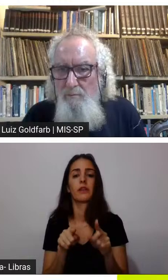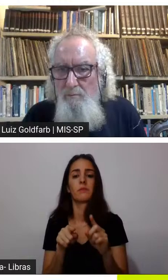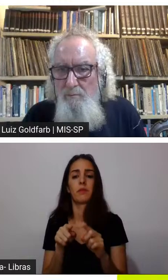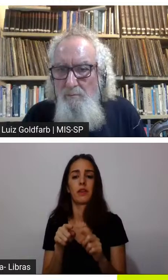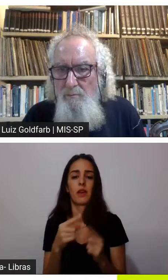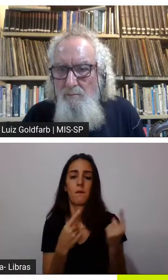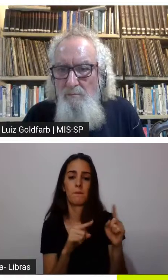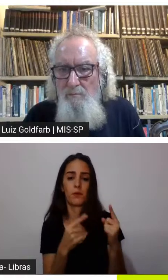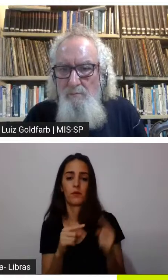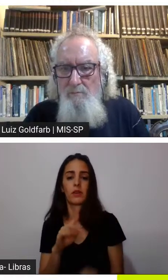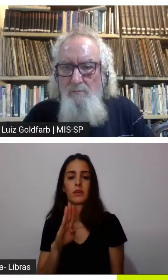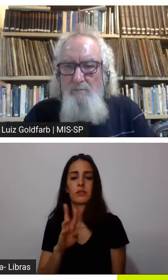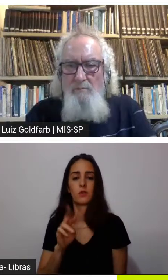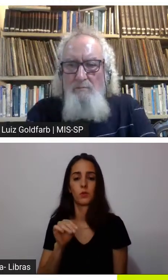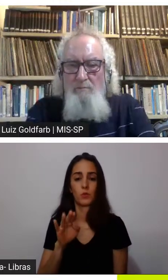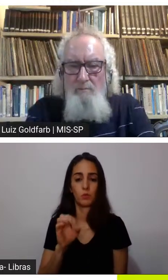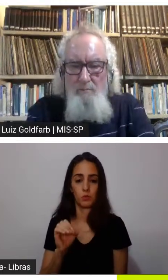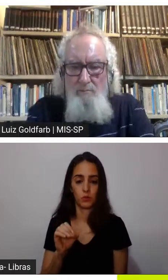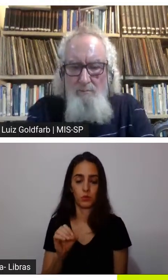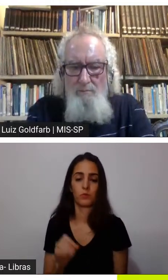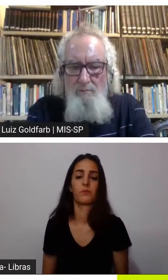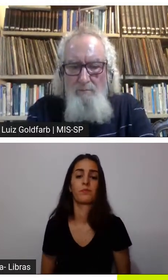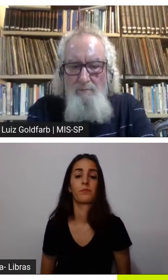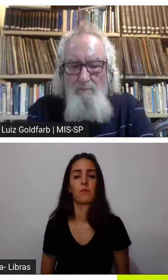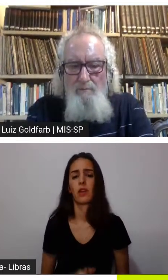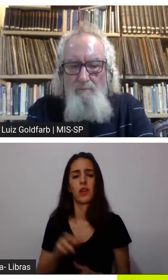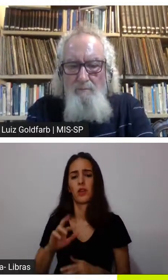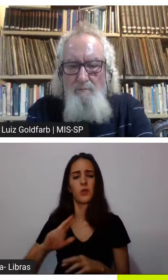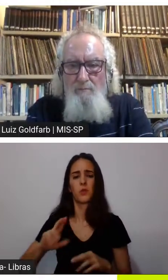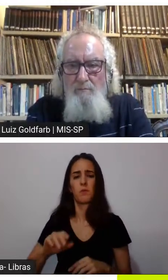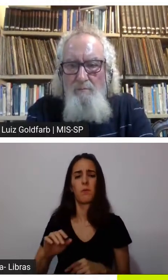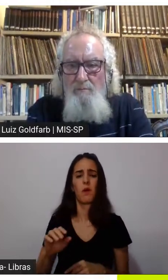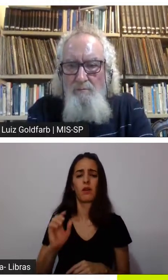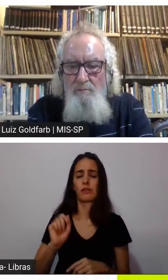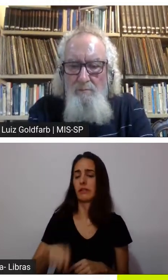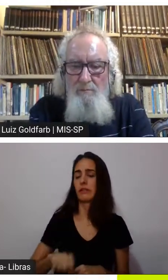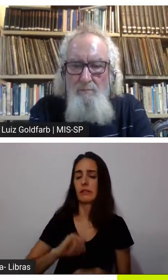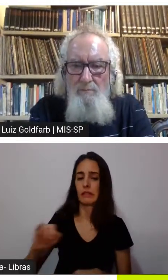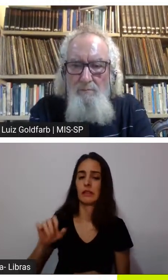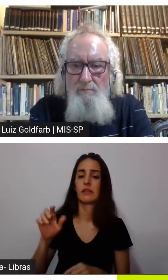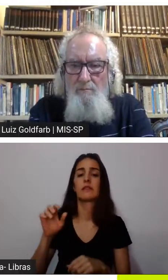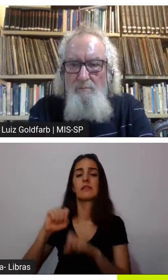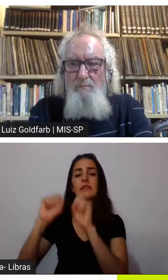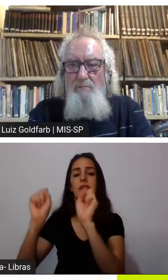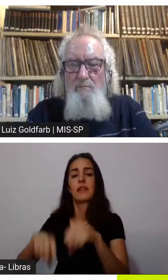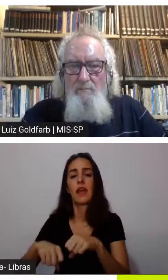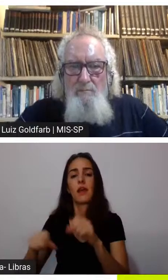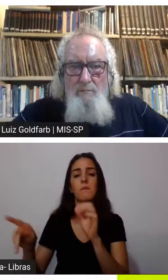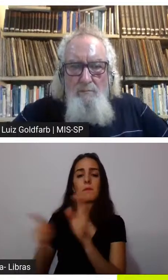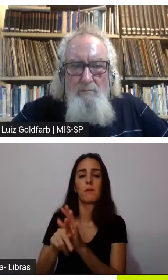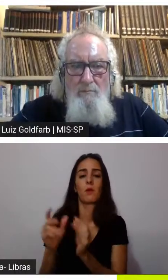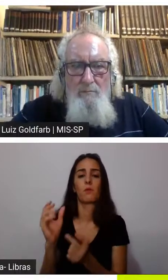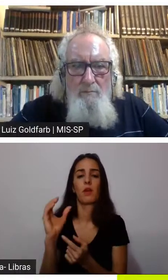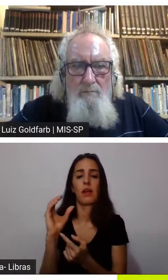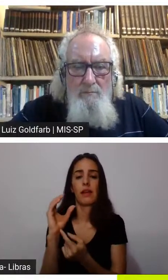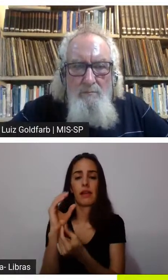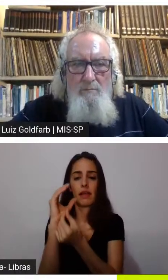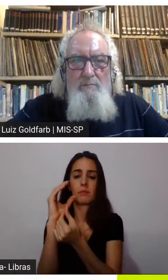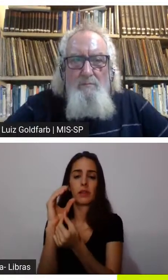também concordo com o Zé de que não importa se é capitalismo ou comunismo enfim de que o sistema tem que mudar